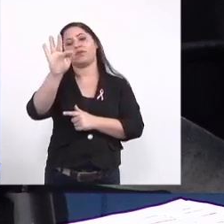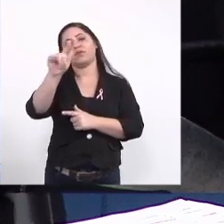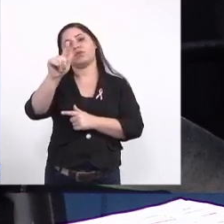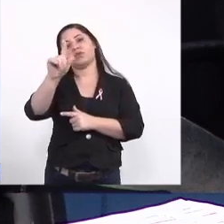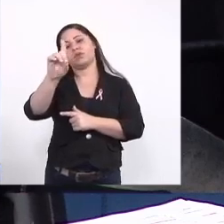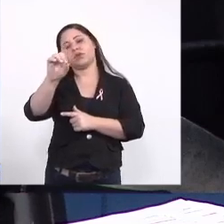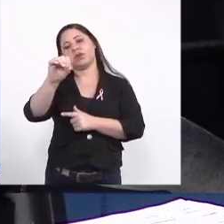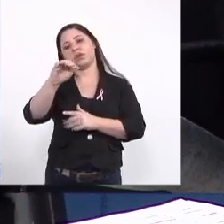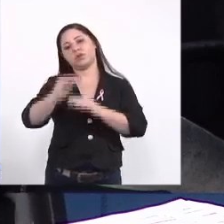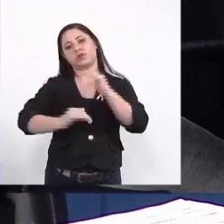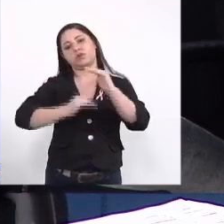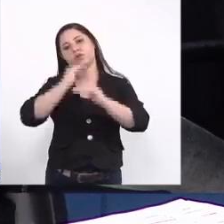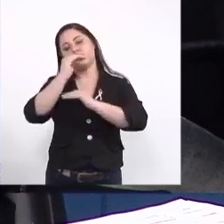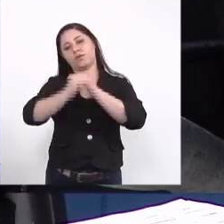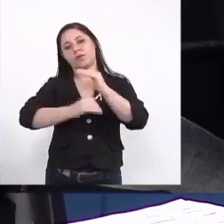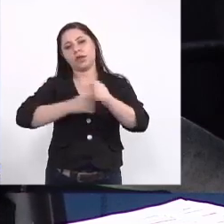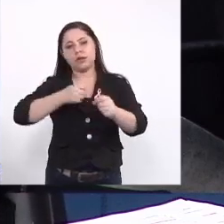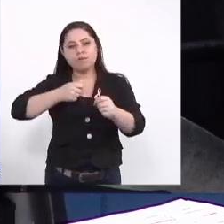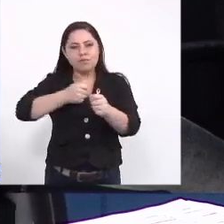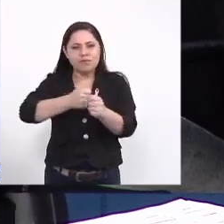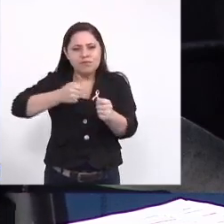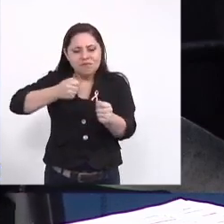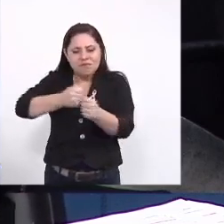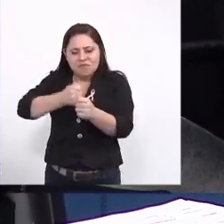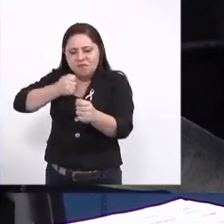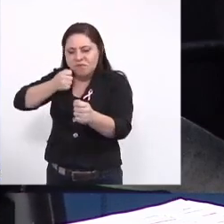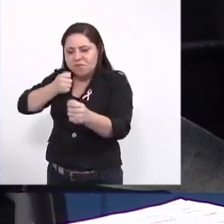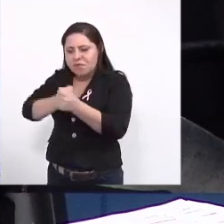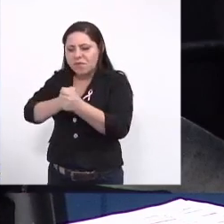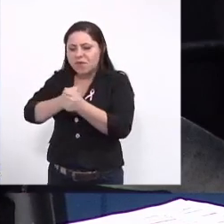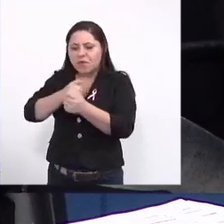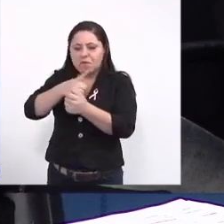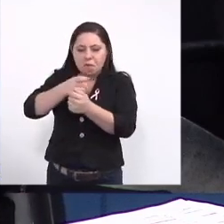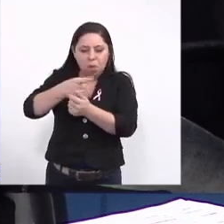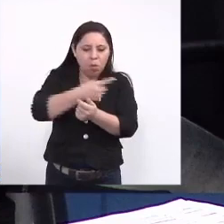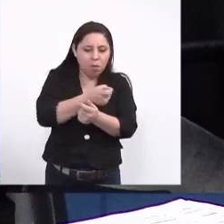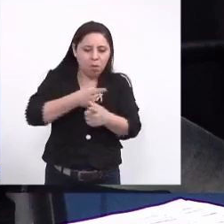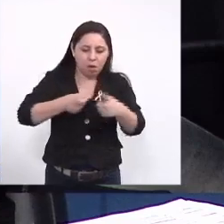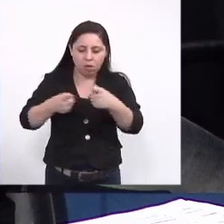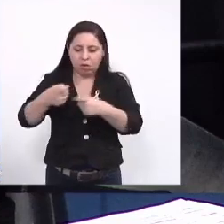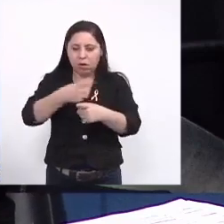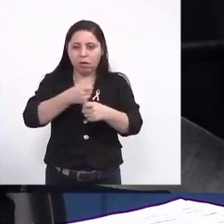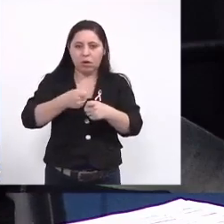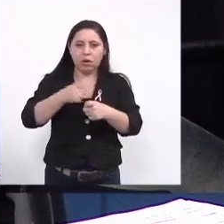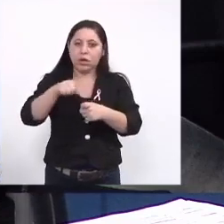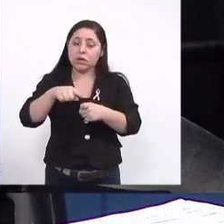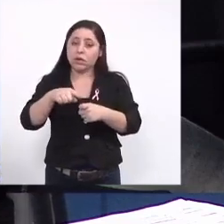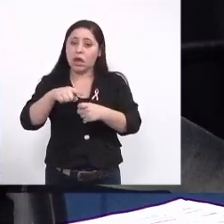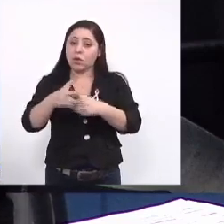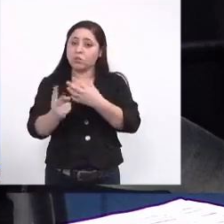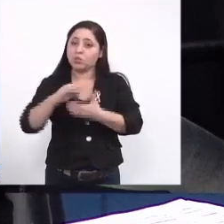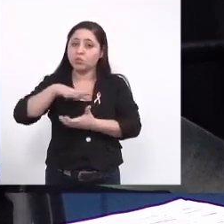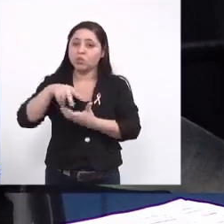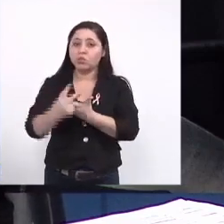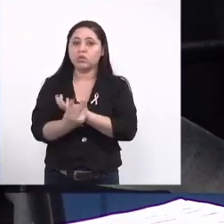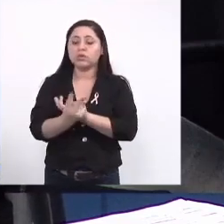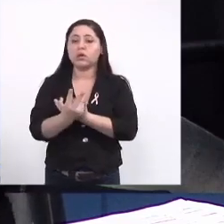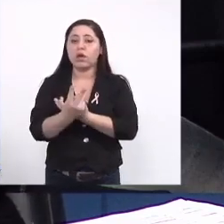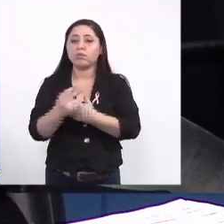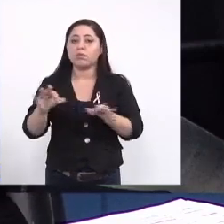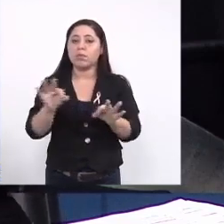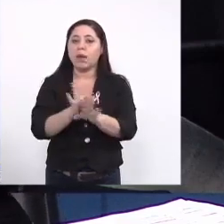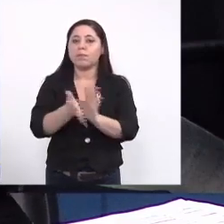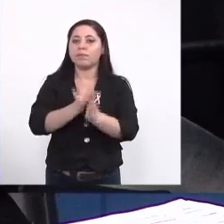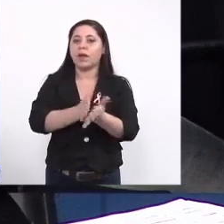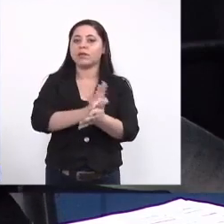desenvolvimento de um larvicida sustentável e ambientalmente seguro para controle do Aedes